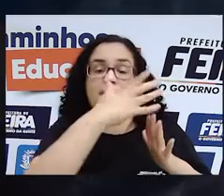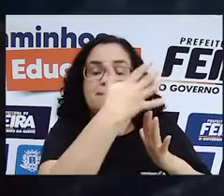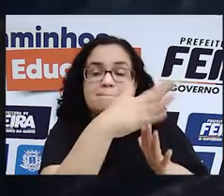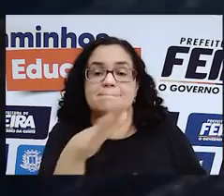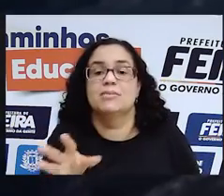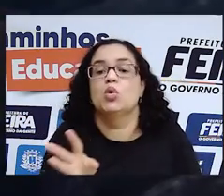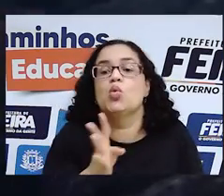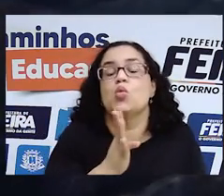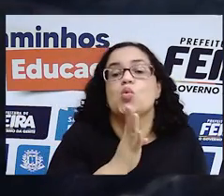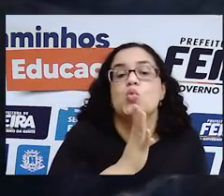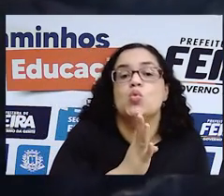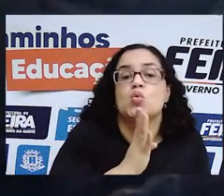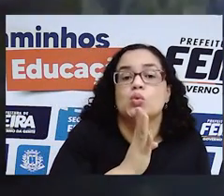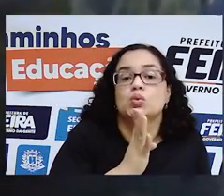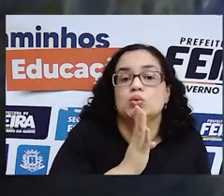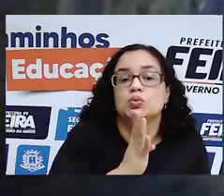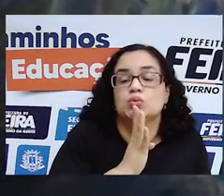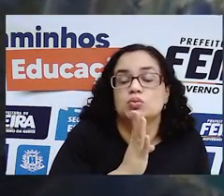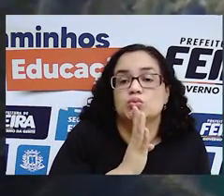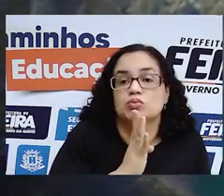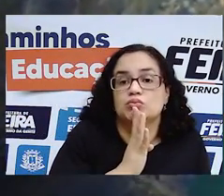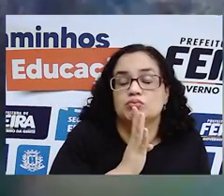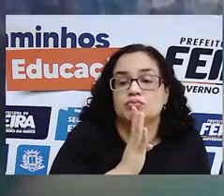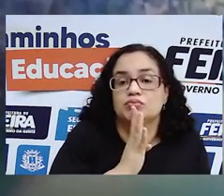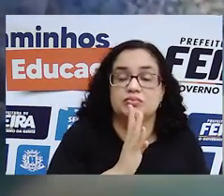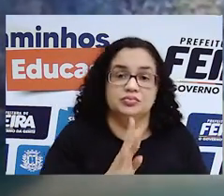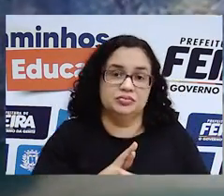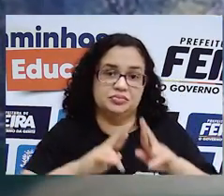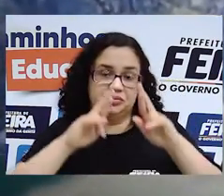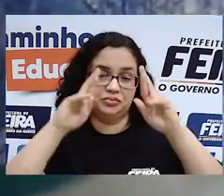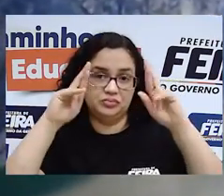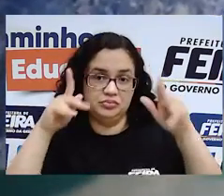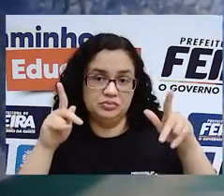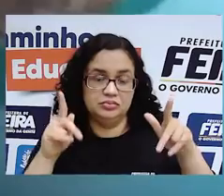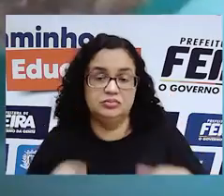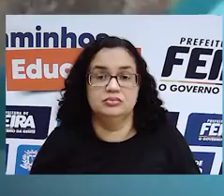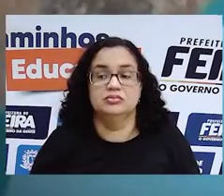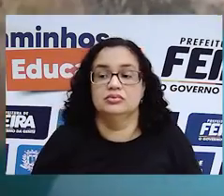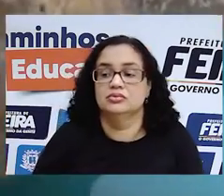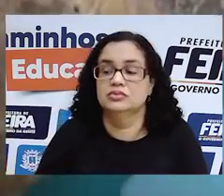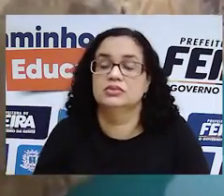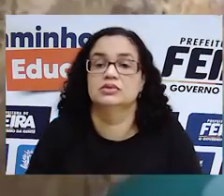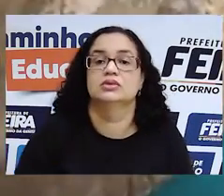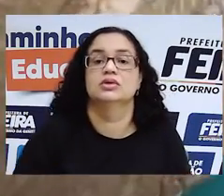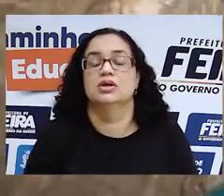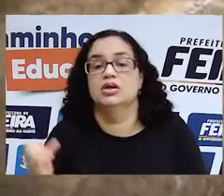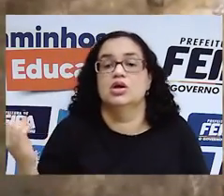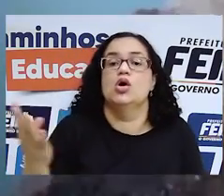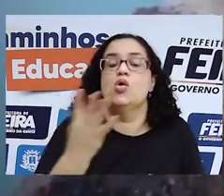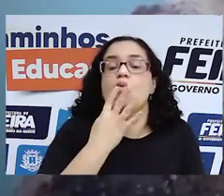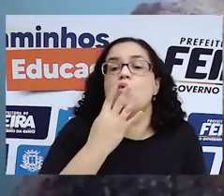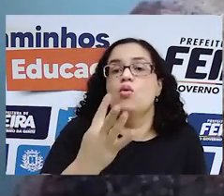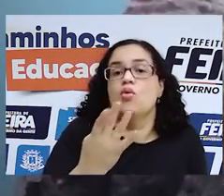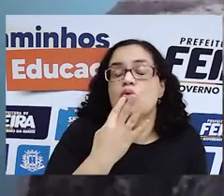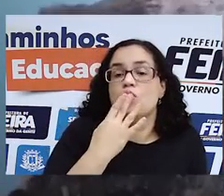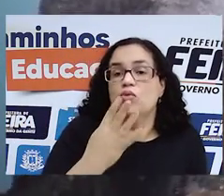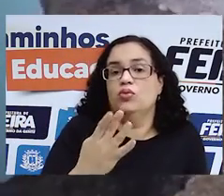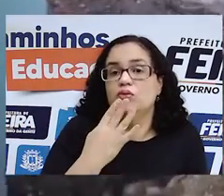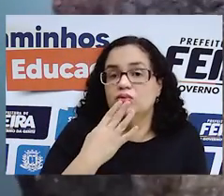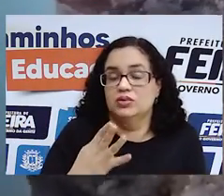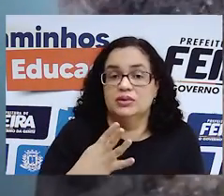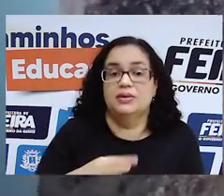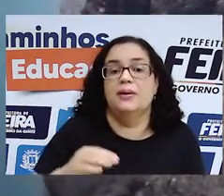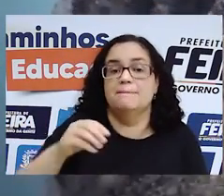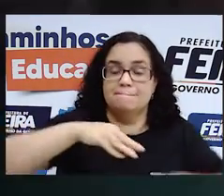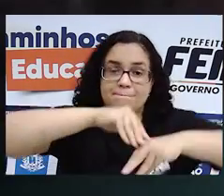É conhecido porque seu vulcão tem três crateras com lagos de diferentes cores. A diferença de cor deve-se às diferentes concentrações